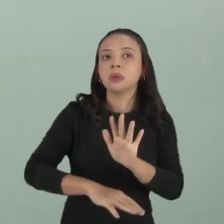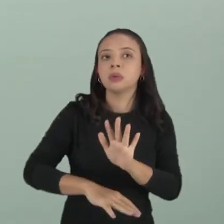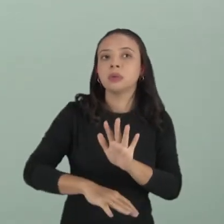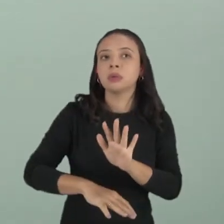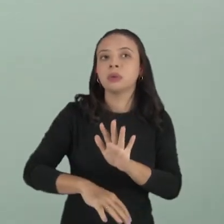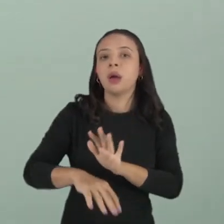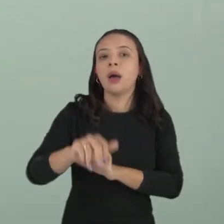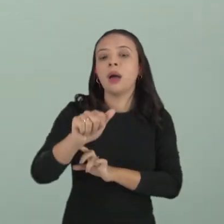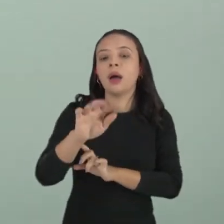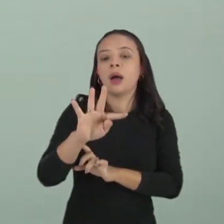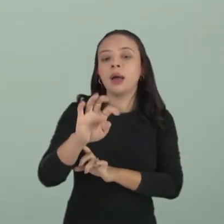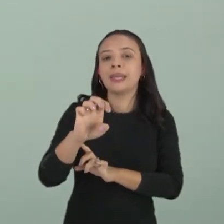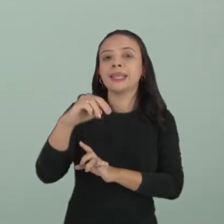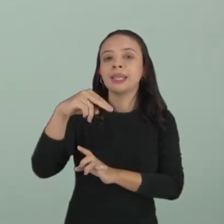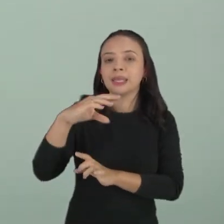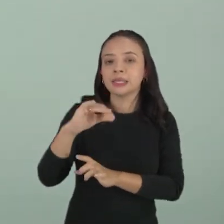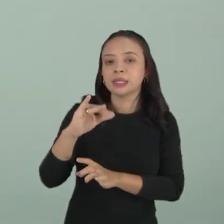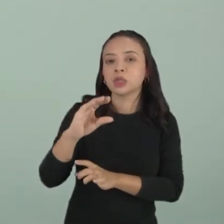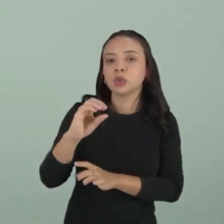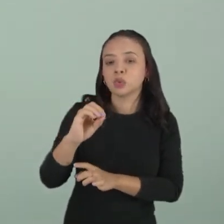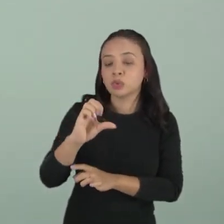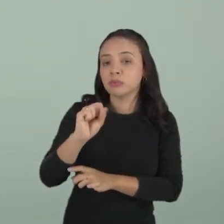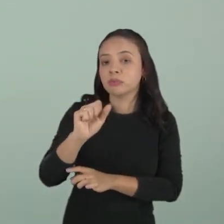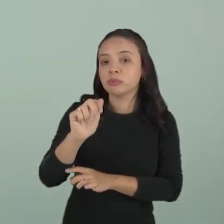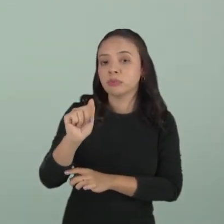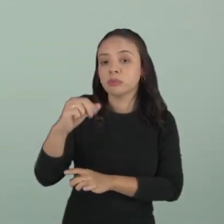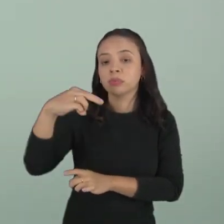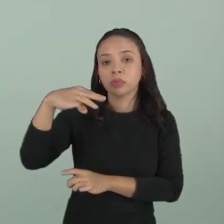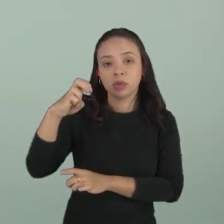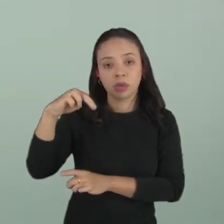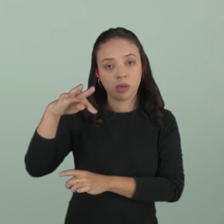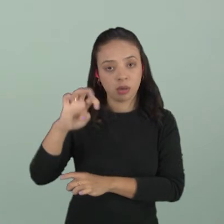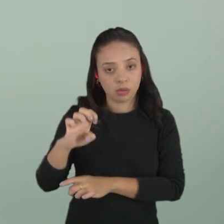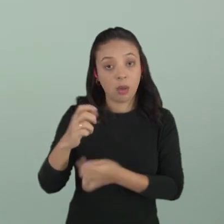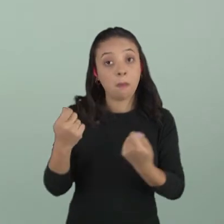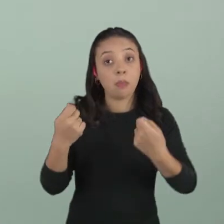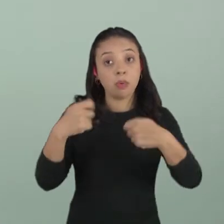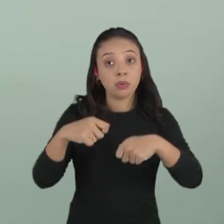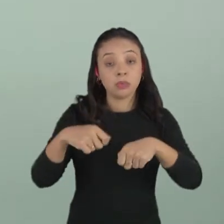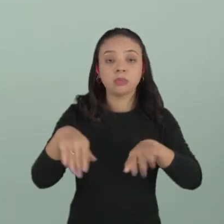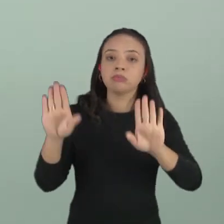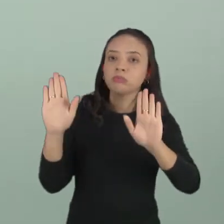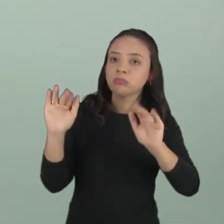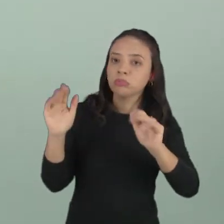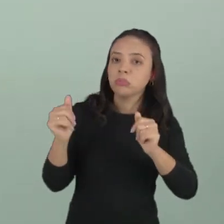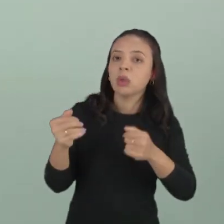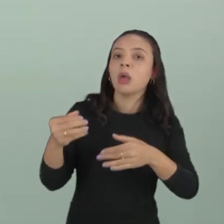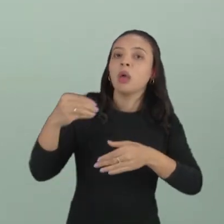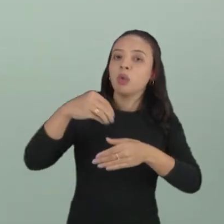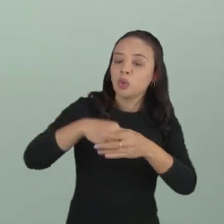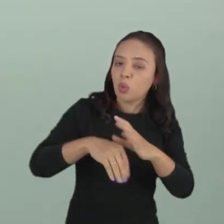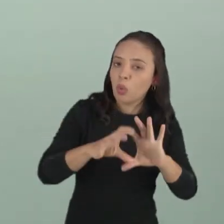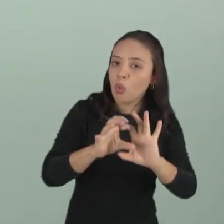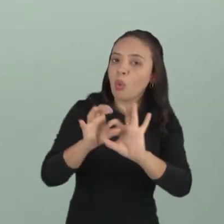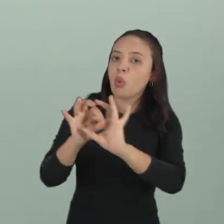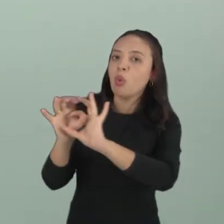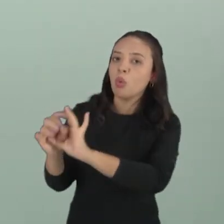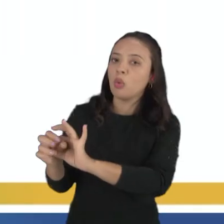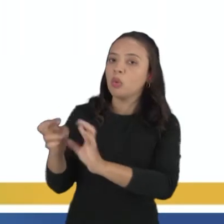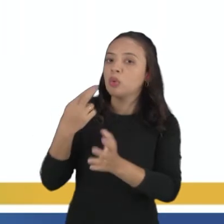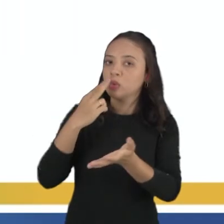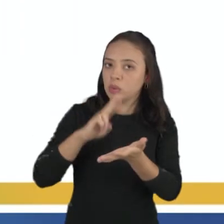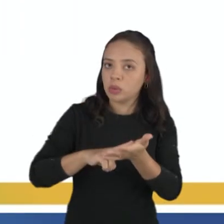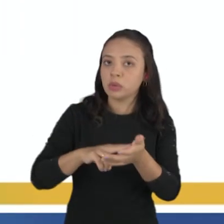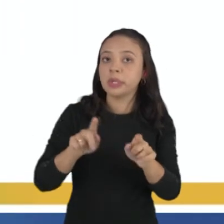atenciosamente. É uma das formas de se despedir numa carta de reclamação. E por fim, a